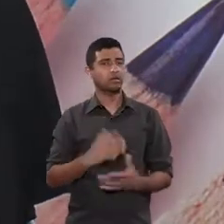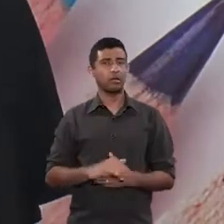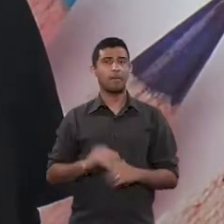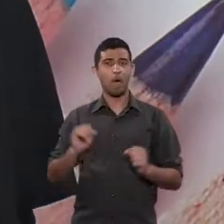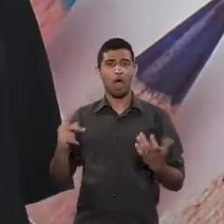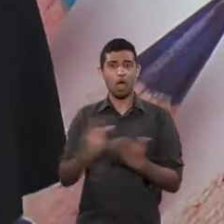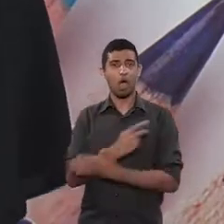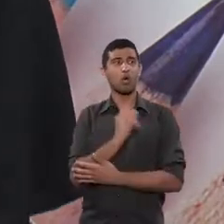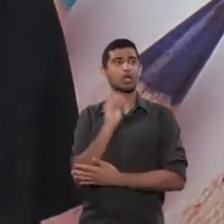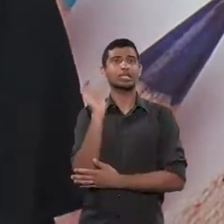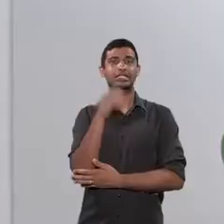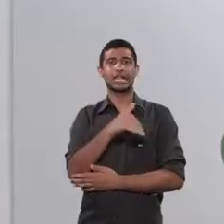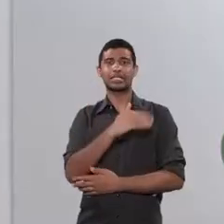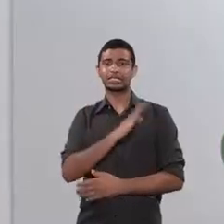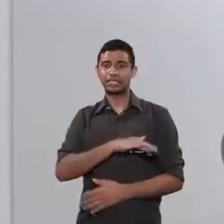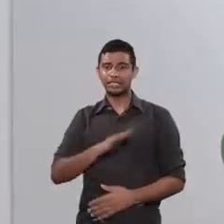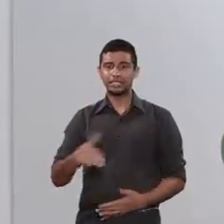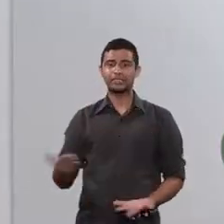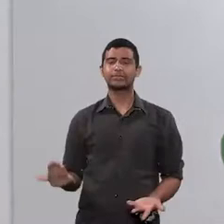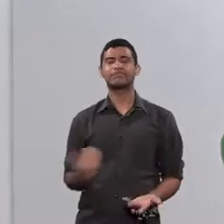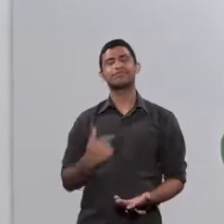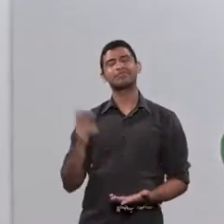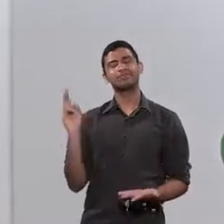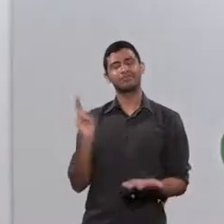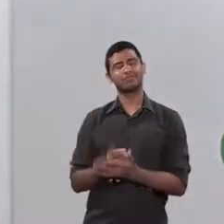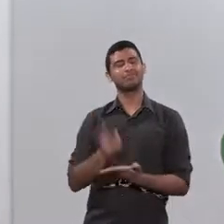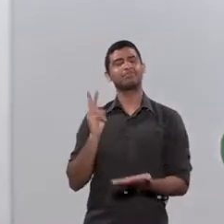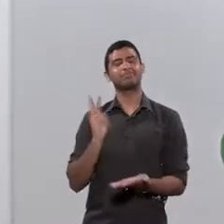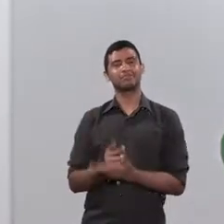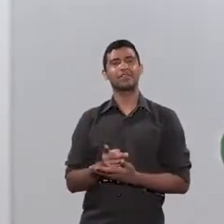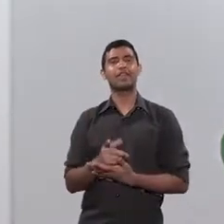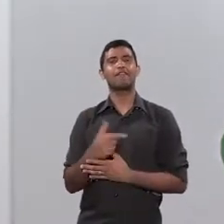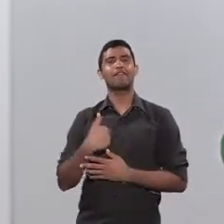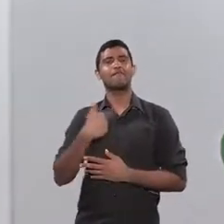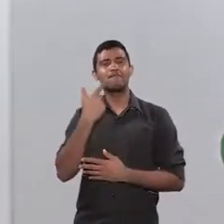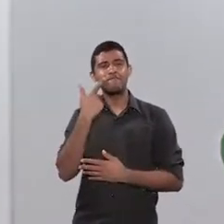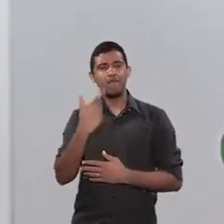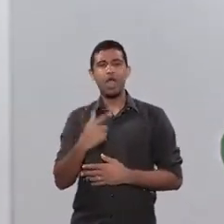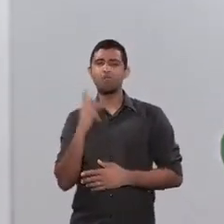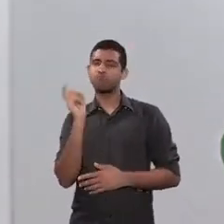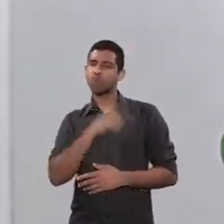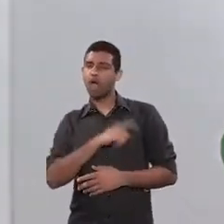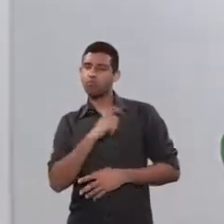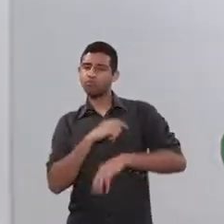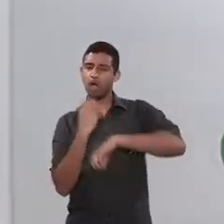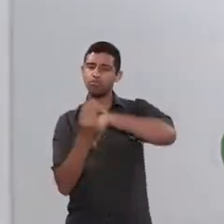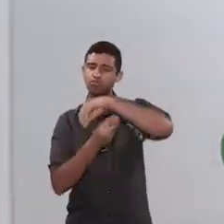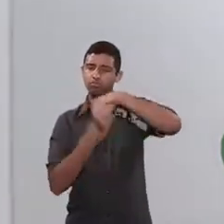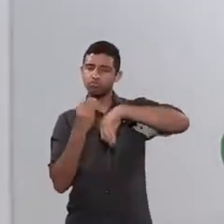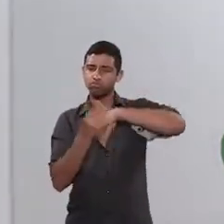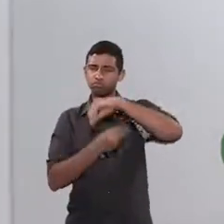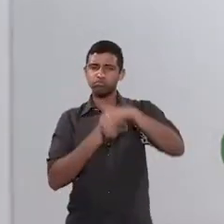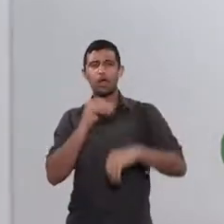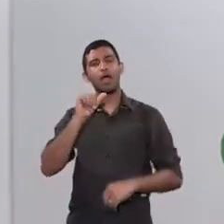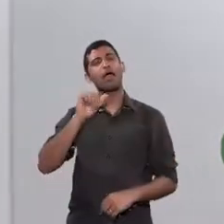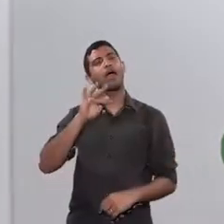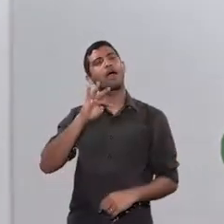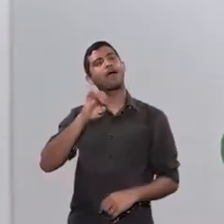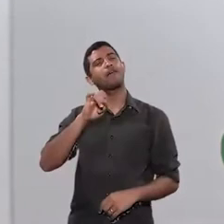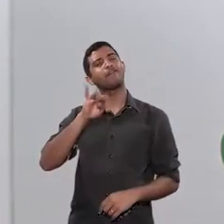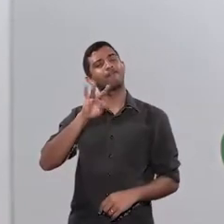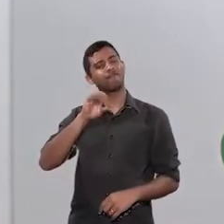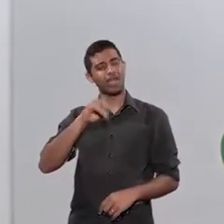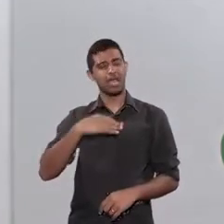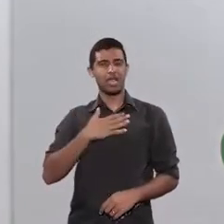pode ocasionar para essa criança? Na verdade, isso acontece muito. Isso é manipulação do afeto. Isso é manipulação através daquilo que